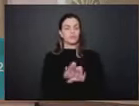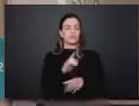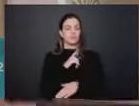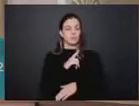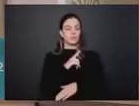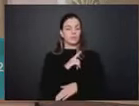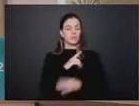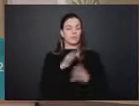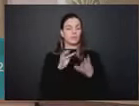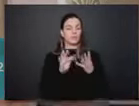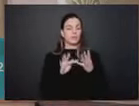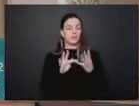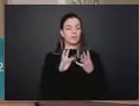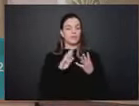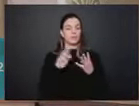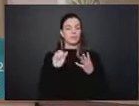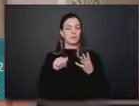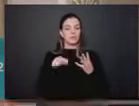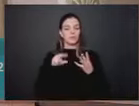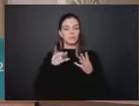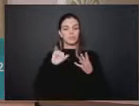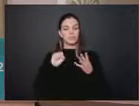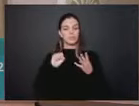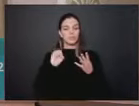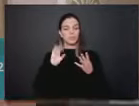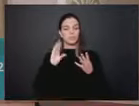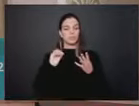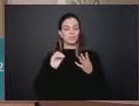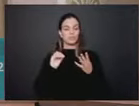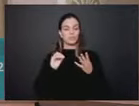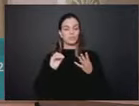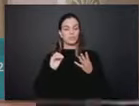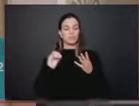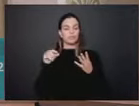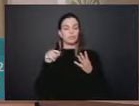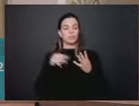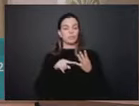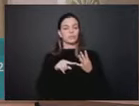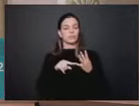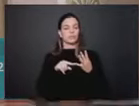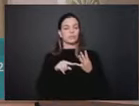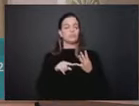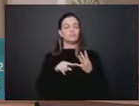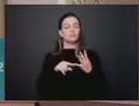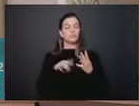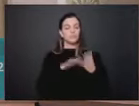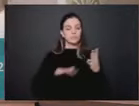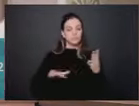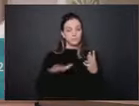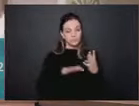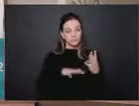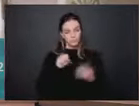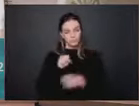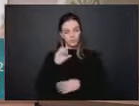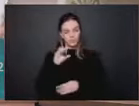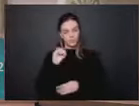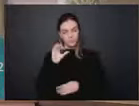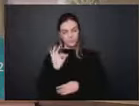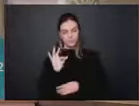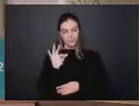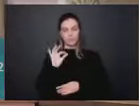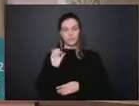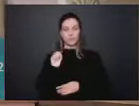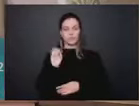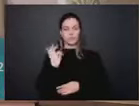Martini, de Espaço Self Storage. Então, temos aí a presença